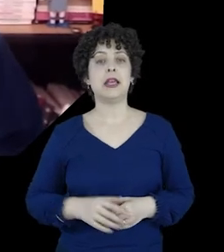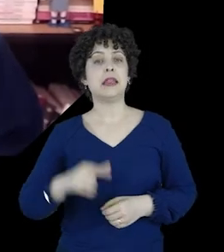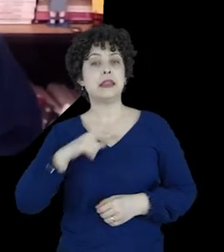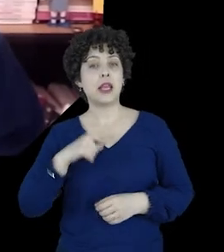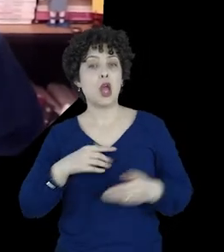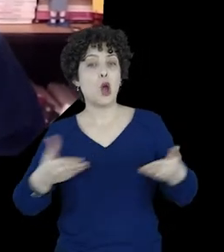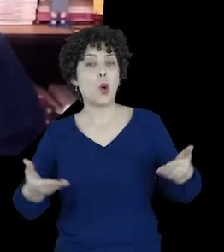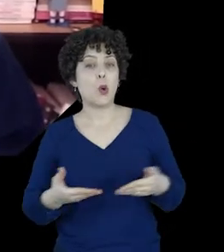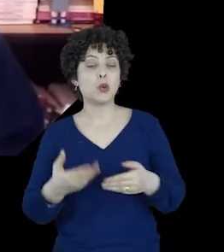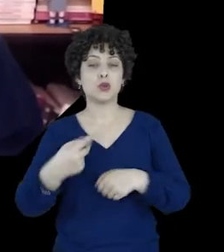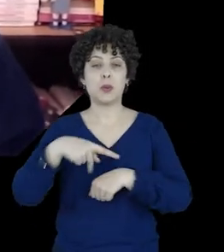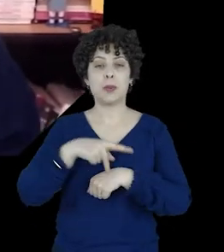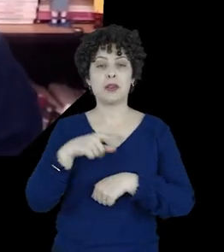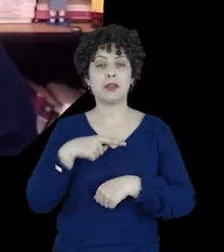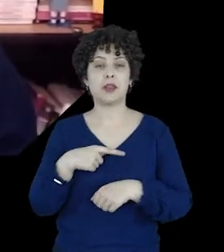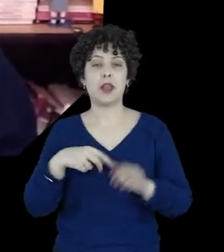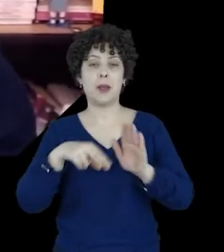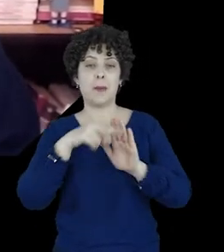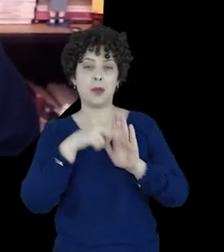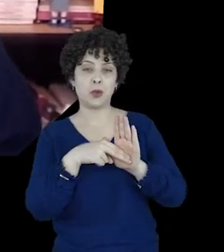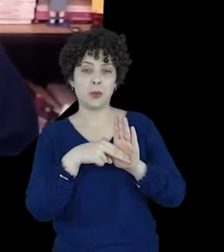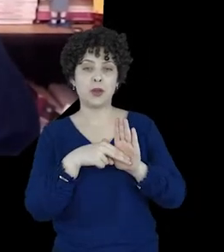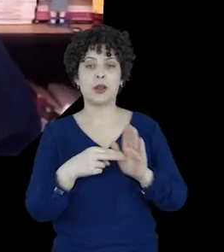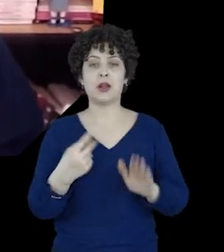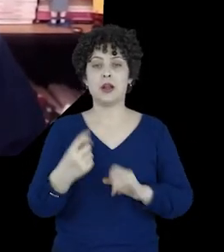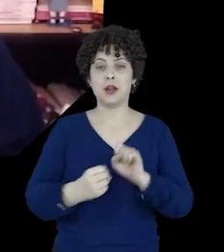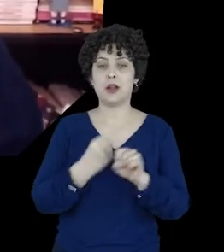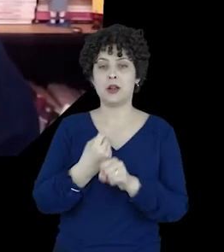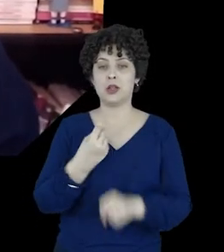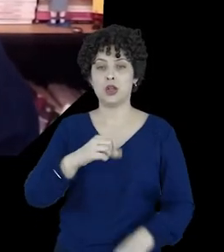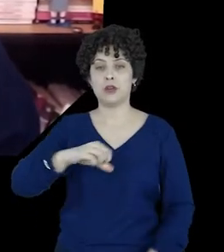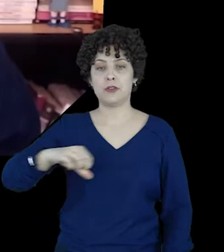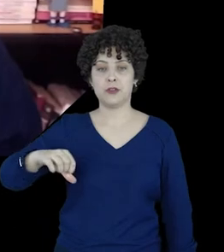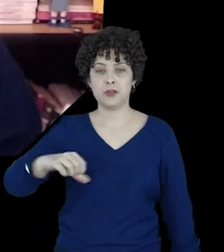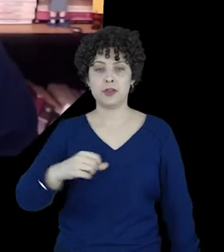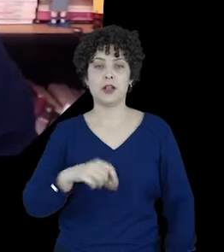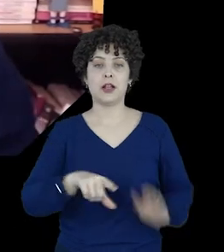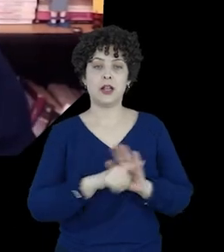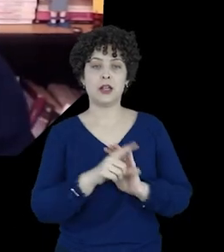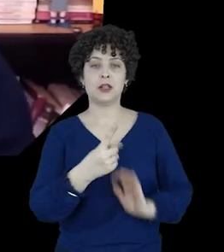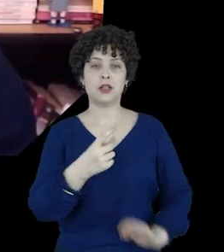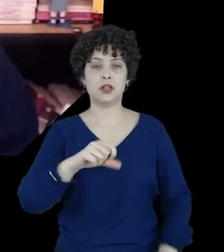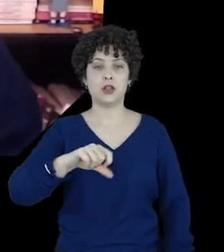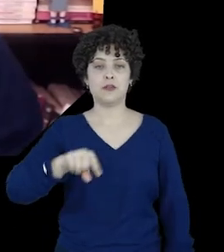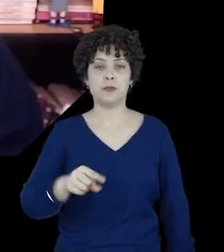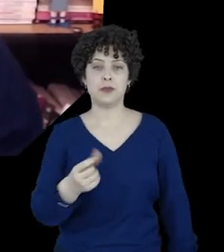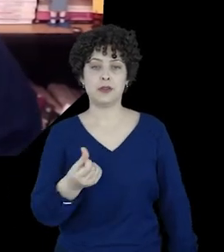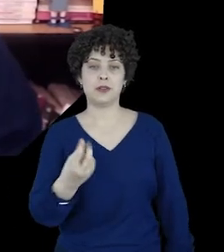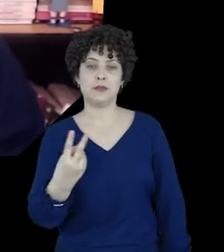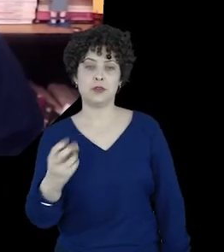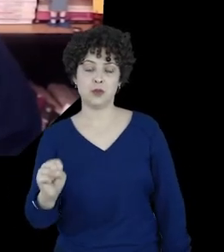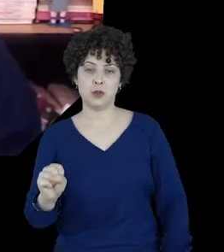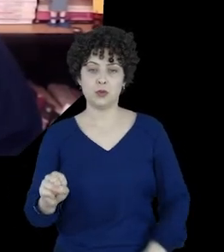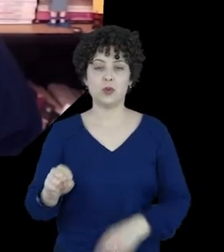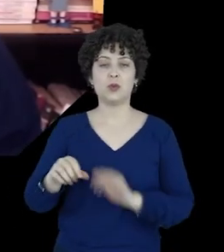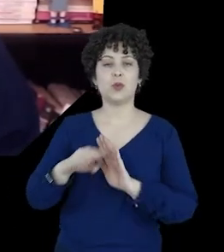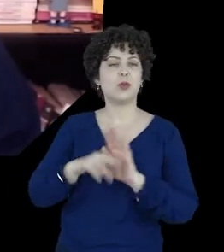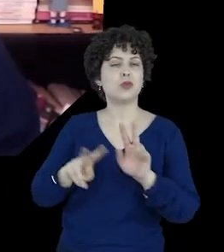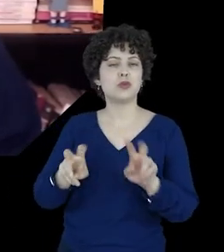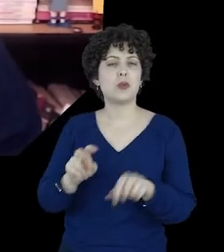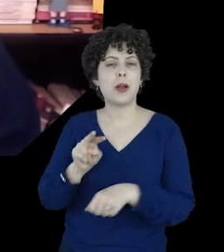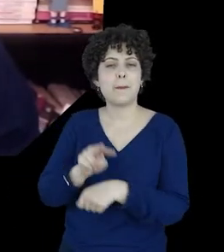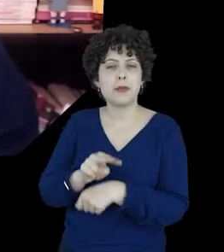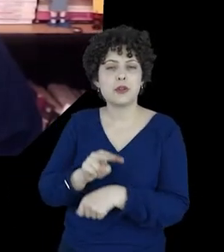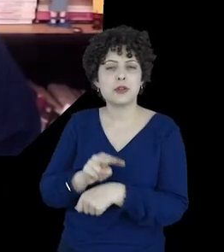Existe, atualmente, no país uma normativa do ano de 1999, a Lei nº 19.628, que